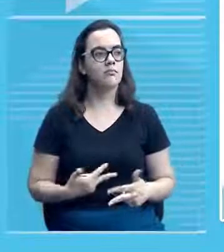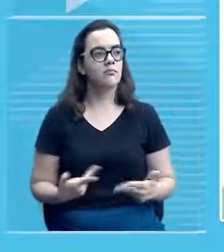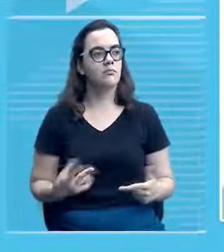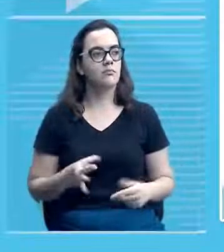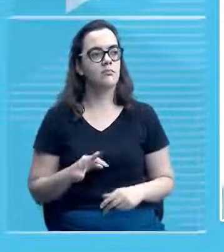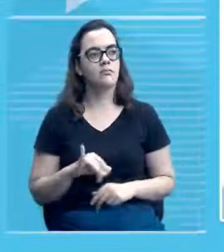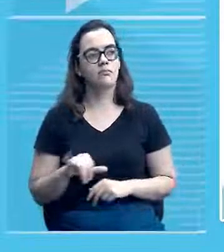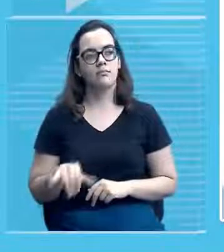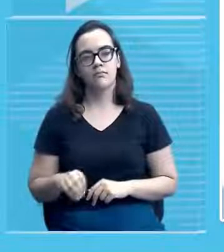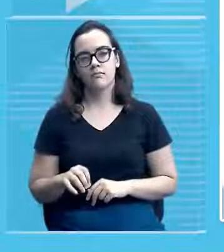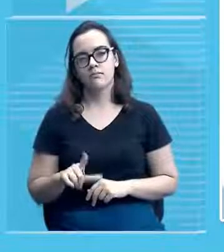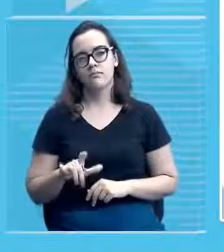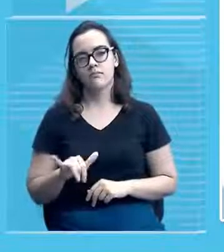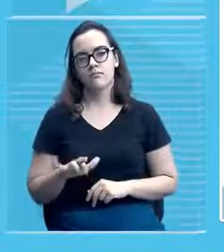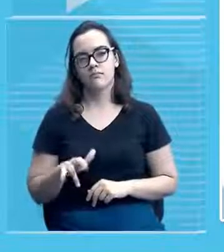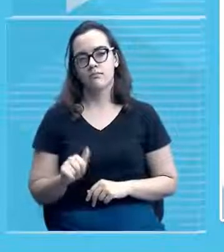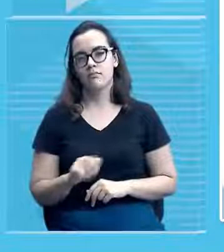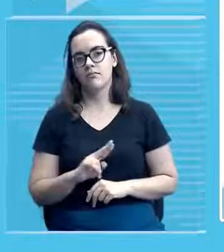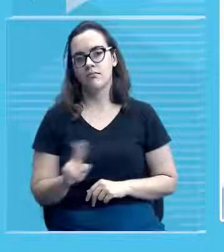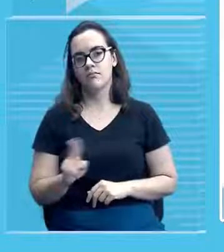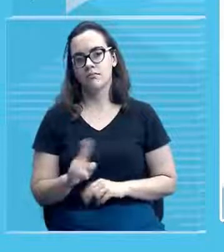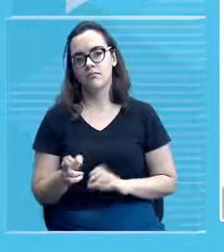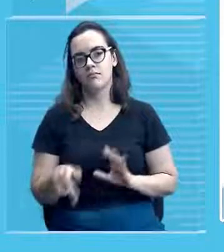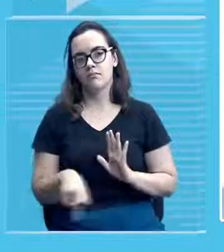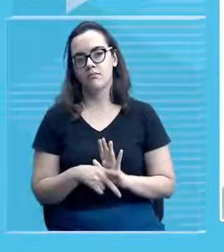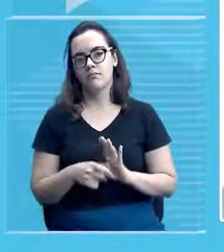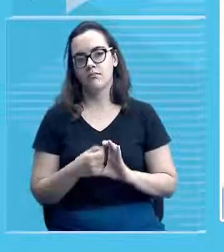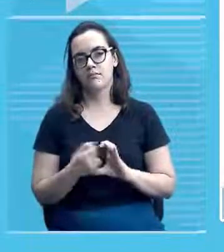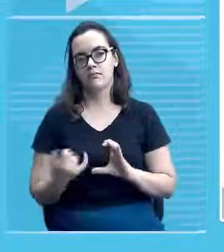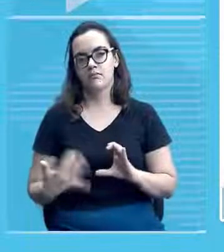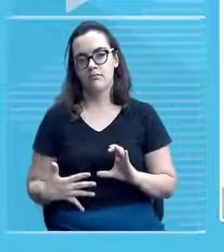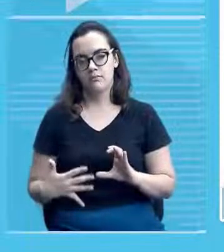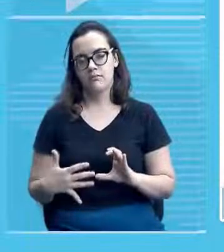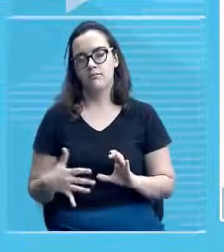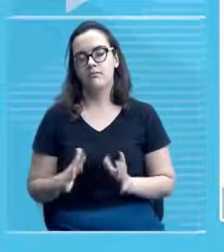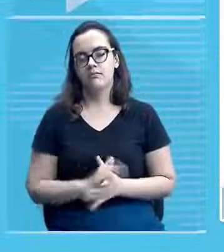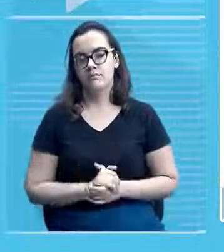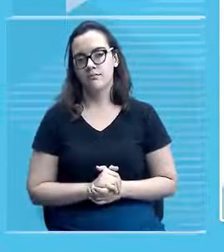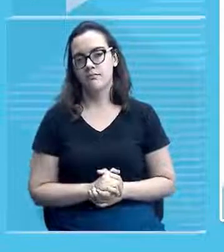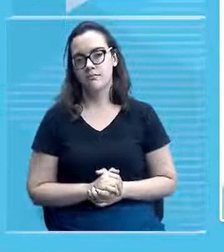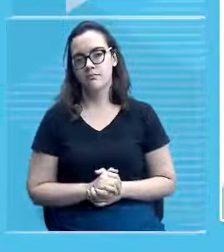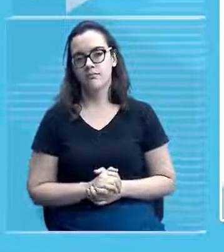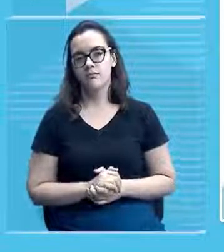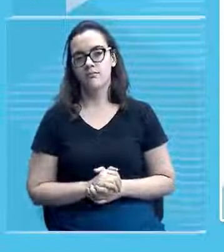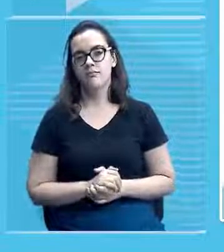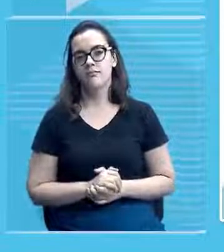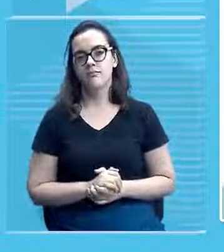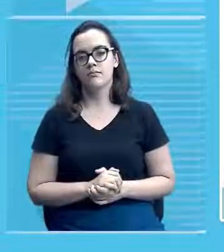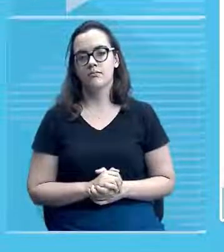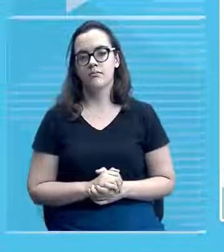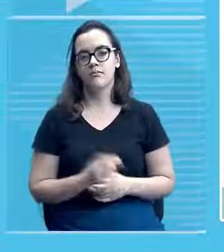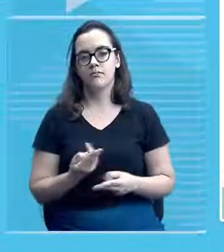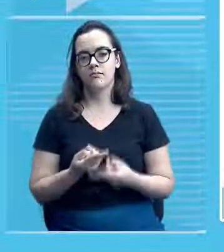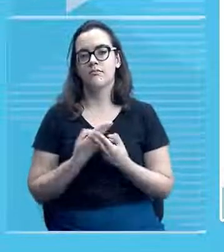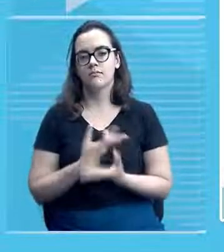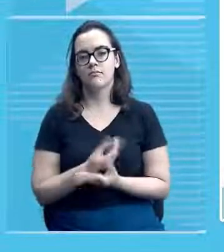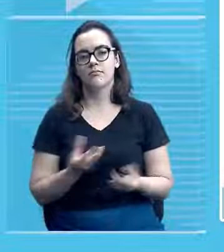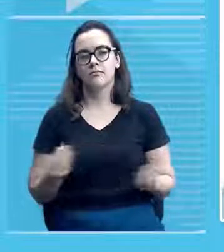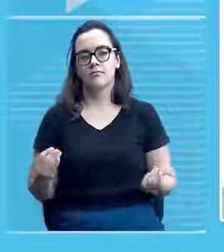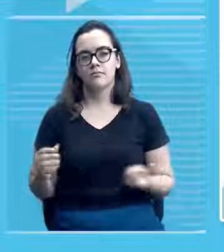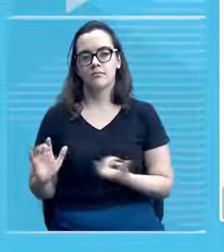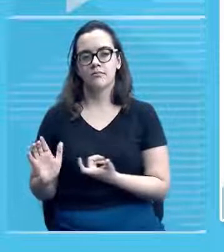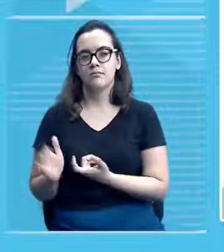características aí, né? Em termos em termos arquitetônicos tá? dessas construções religiosas né?